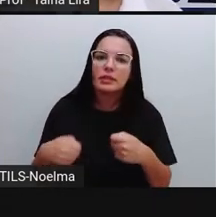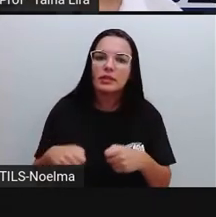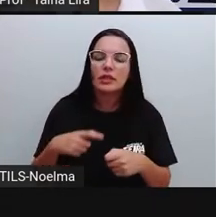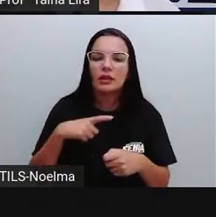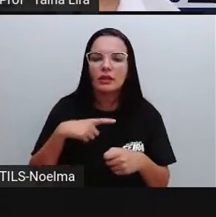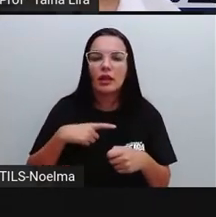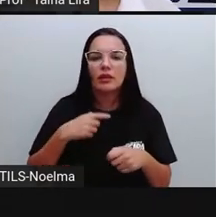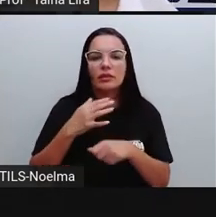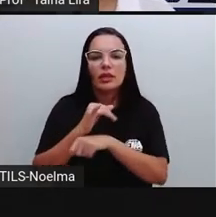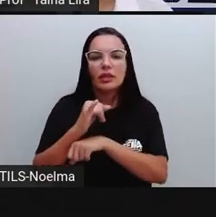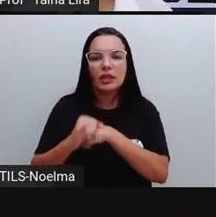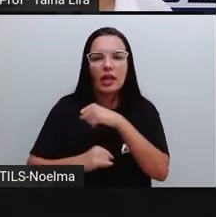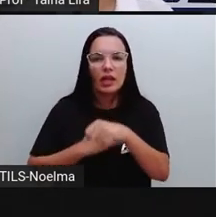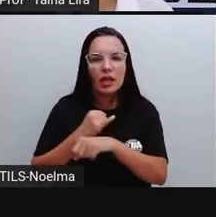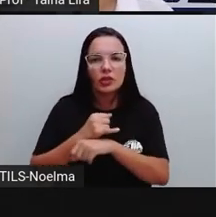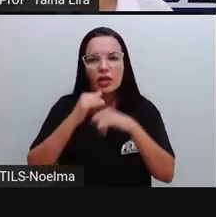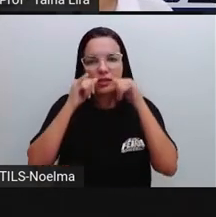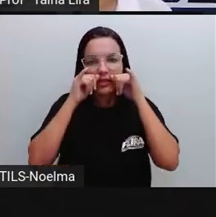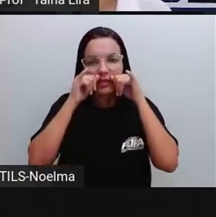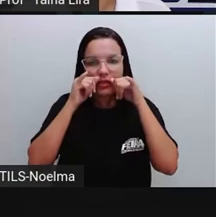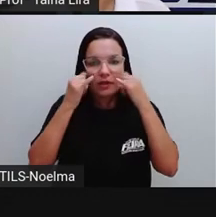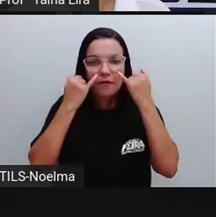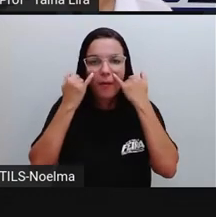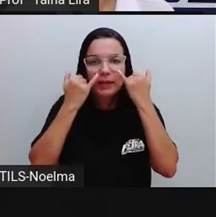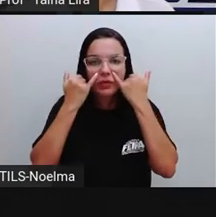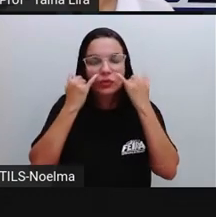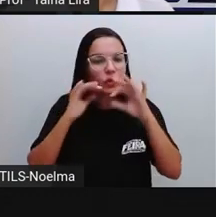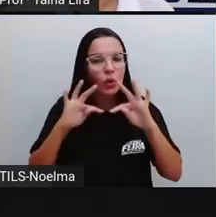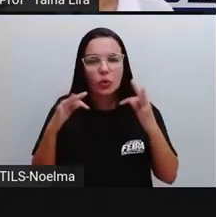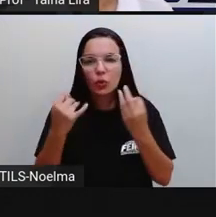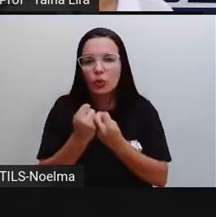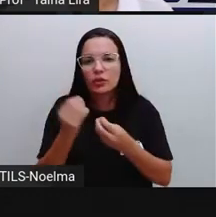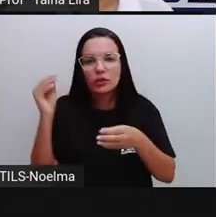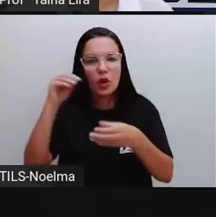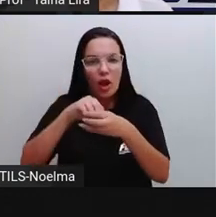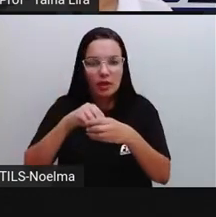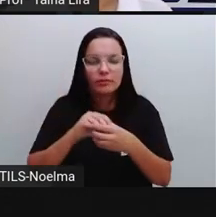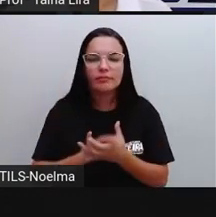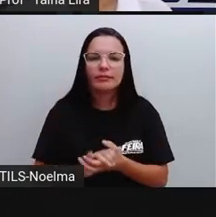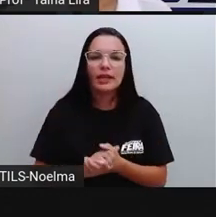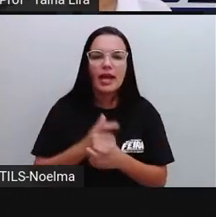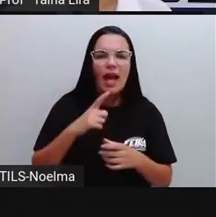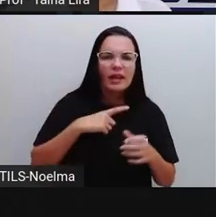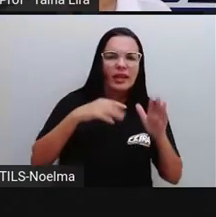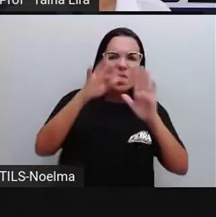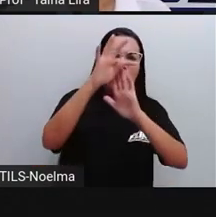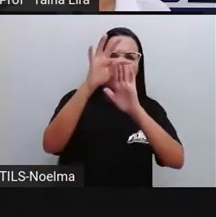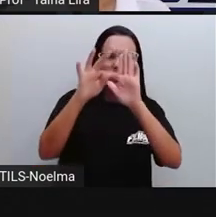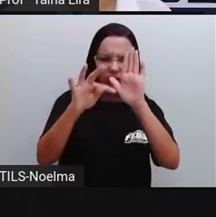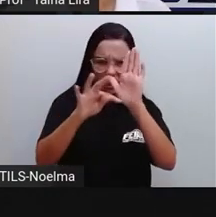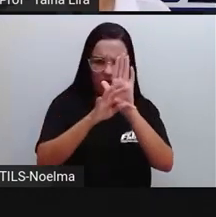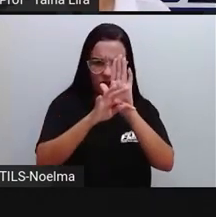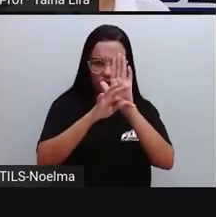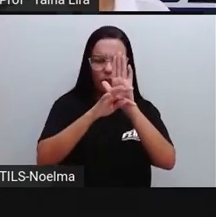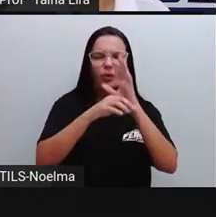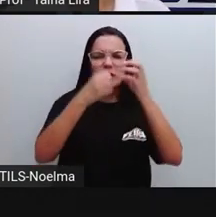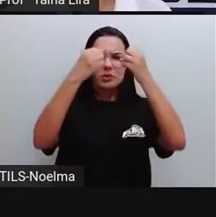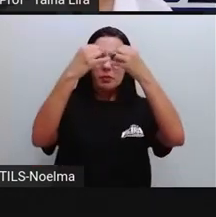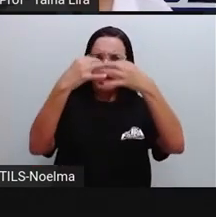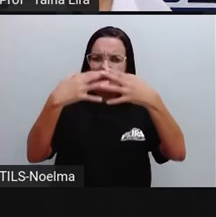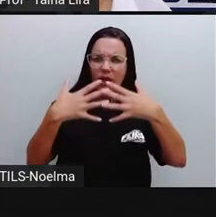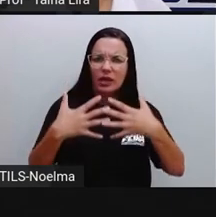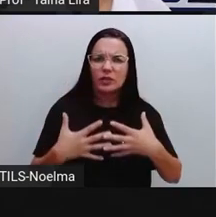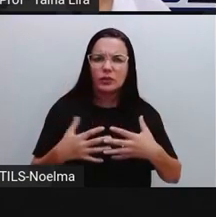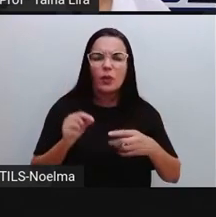acompanhar o trabalho dos vereadores. Então, aqui, ó, após o realinhamento do preço com as empresas responsáveis